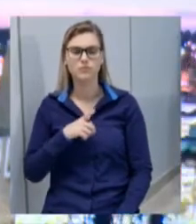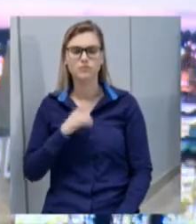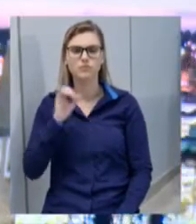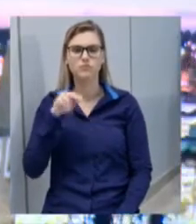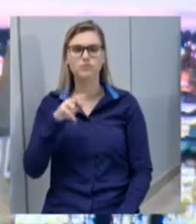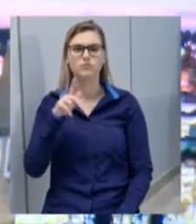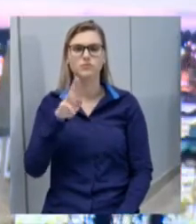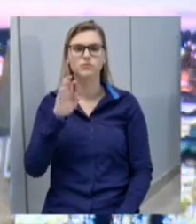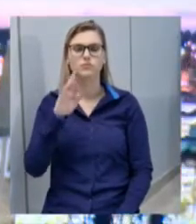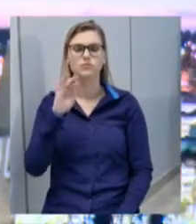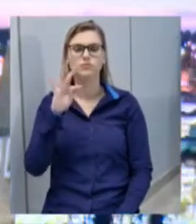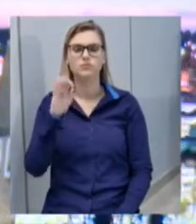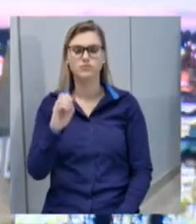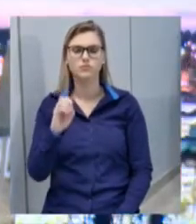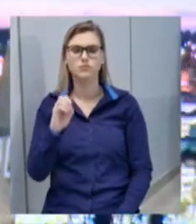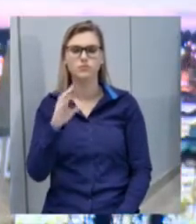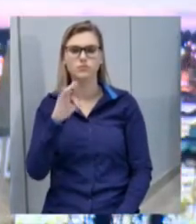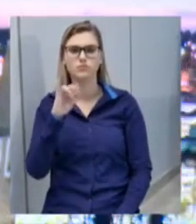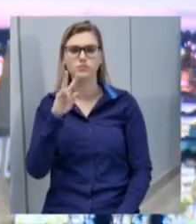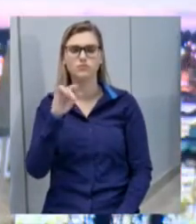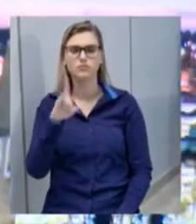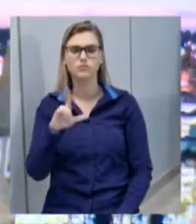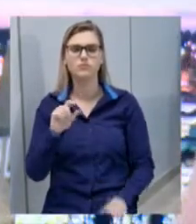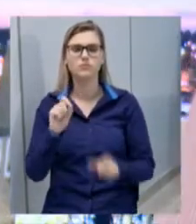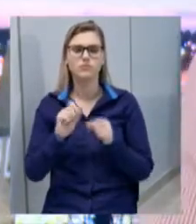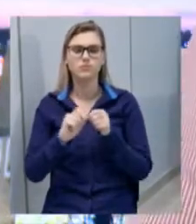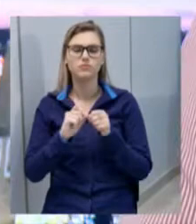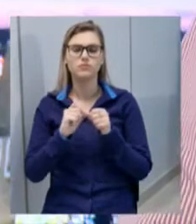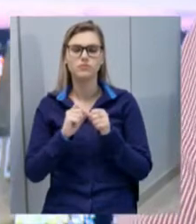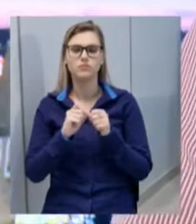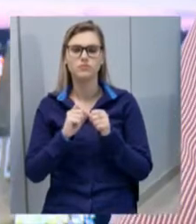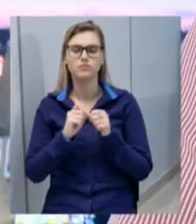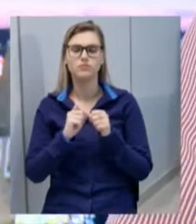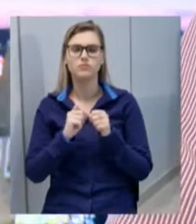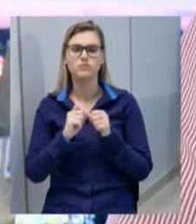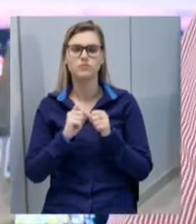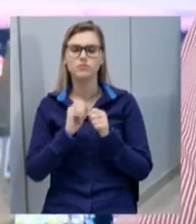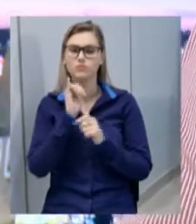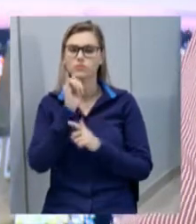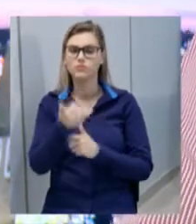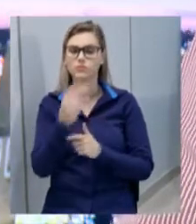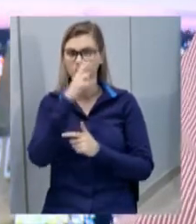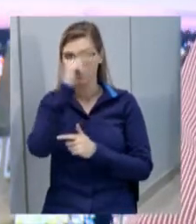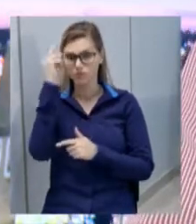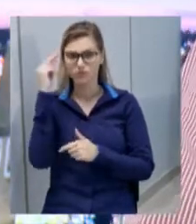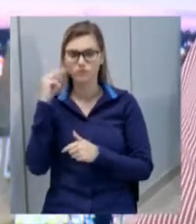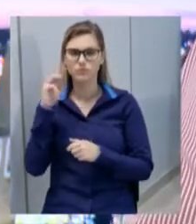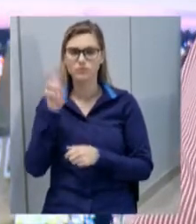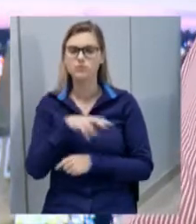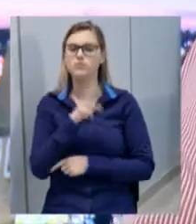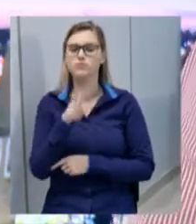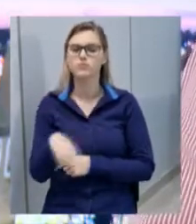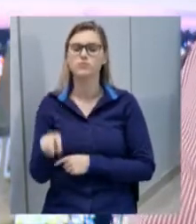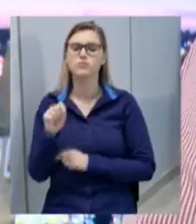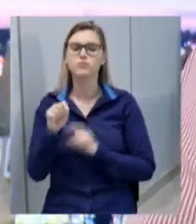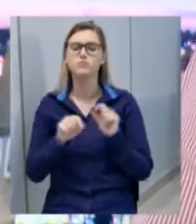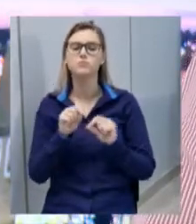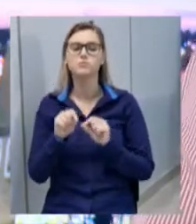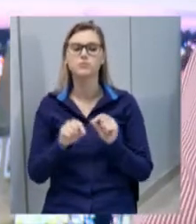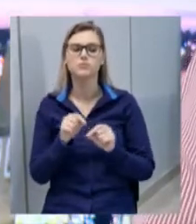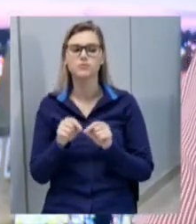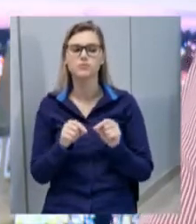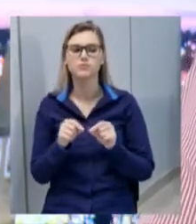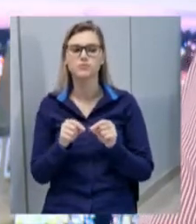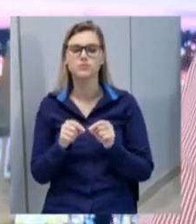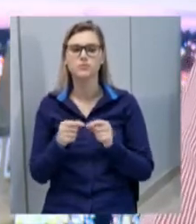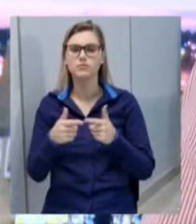e fez uma recomendação para a Prefeitura do município de Xancherê para que as